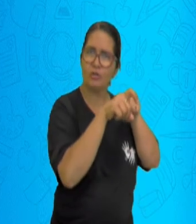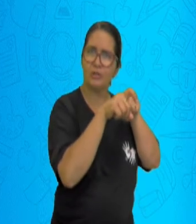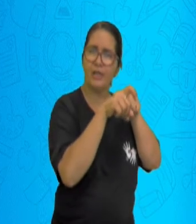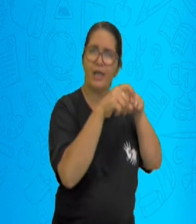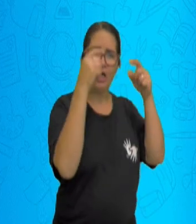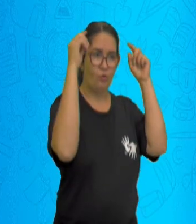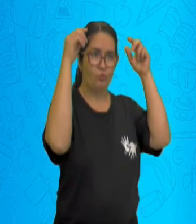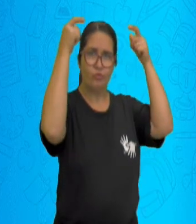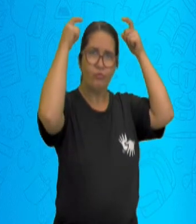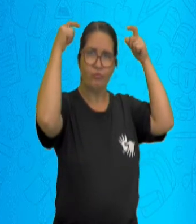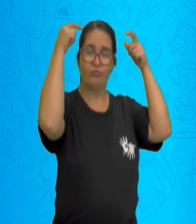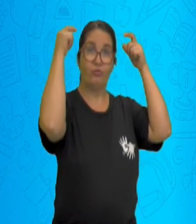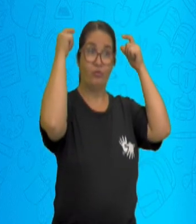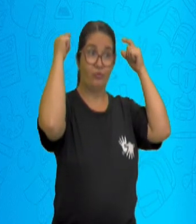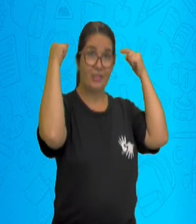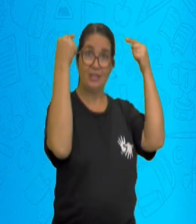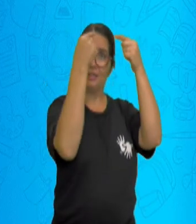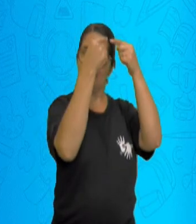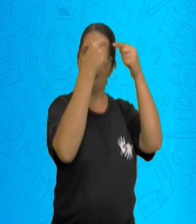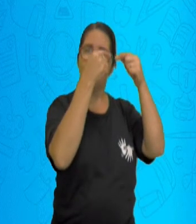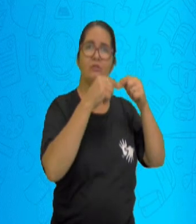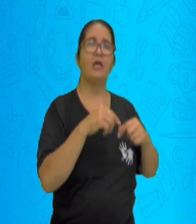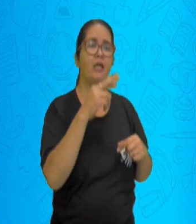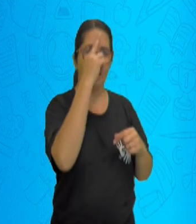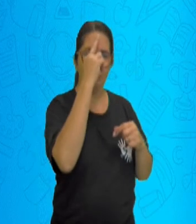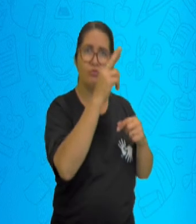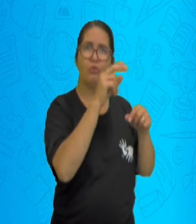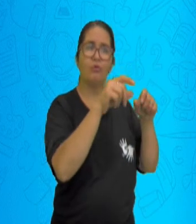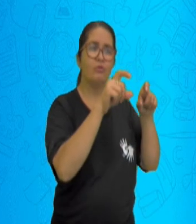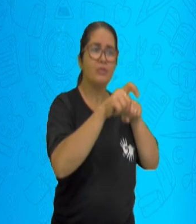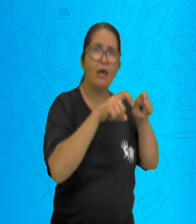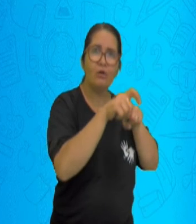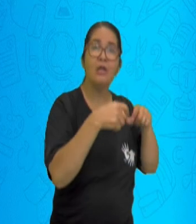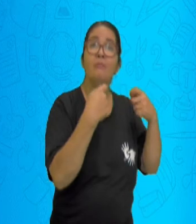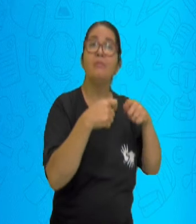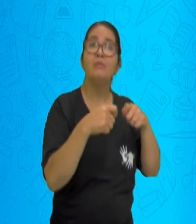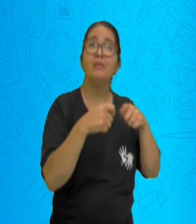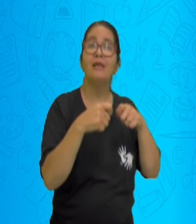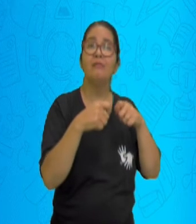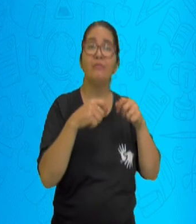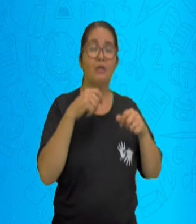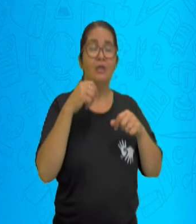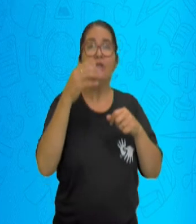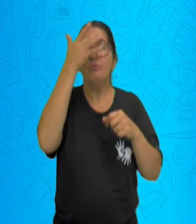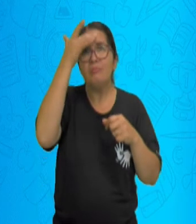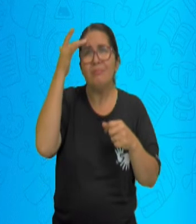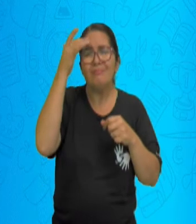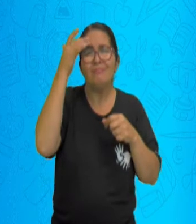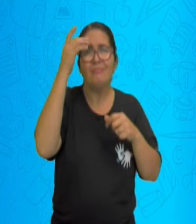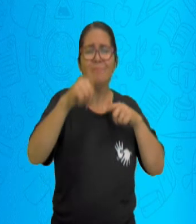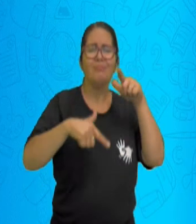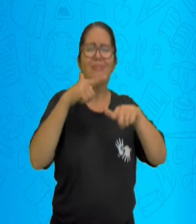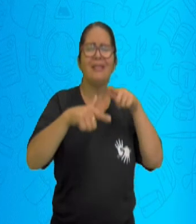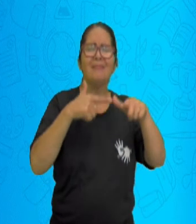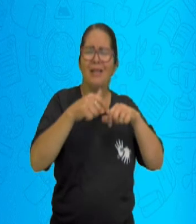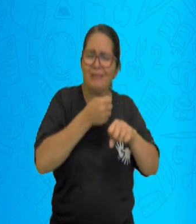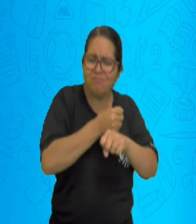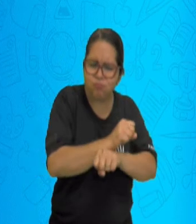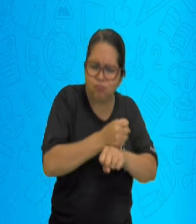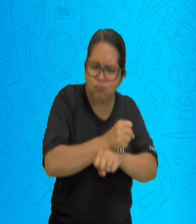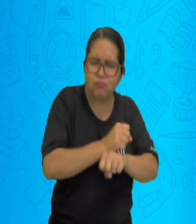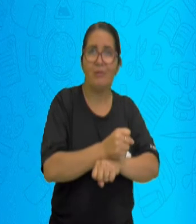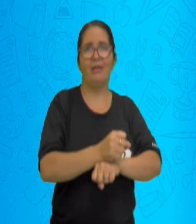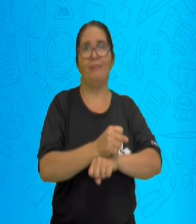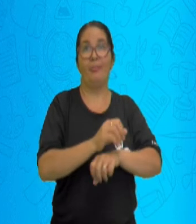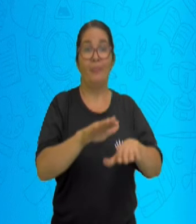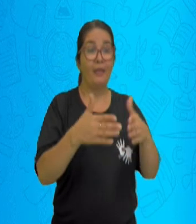de cultivo, de plantio. Aqui na próxima imagem, nós vamos ver aqui na colônia italiana, que eles vêm muito forte com a questão